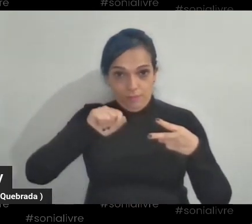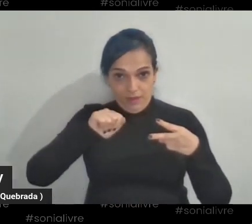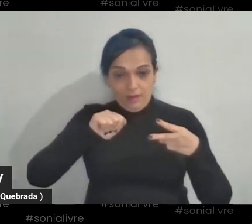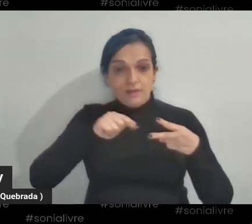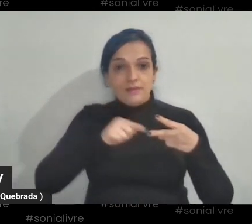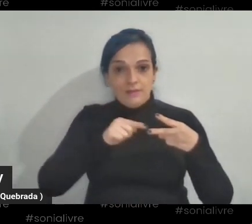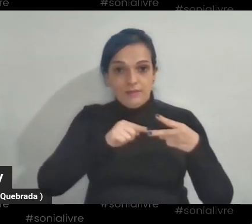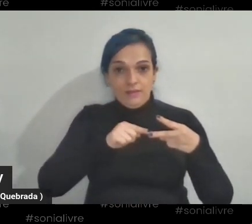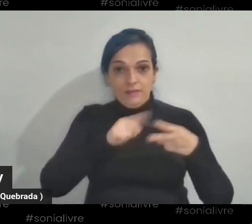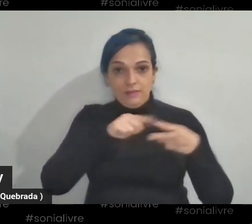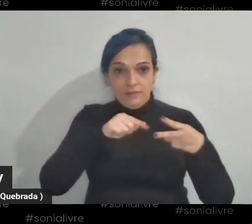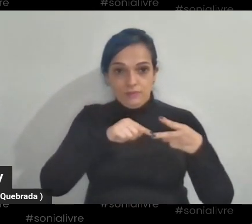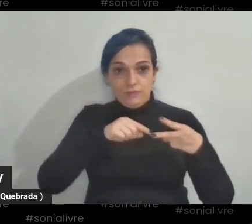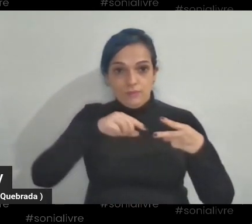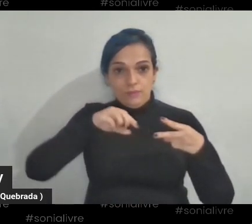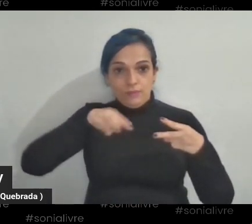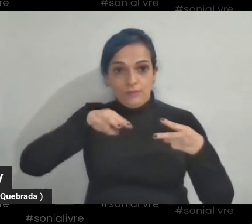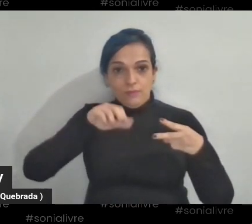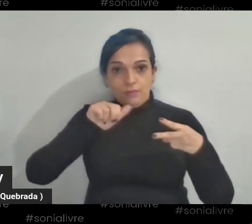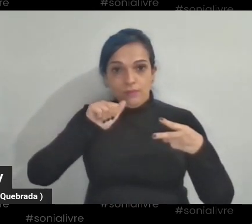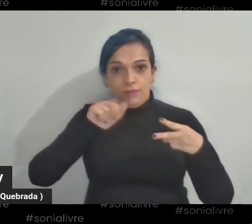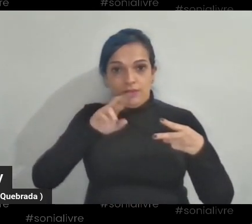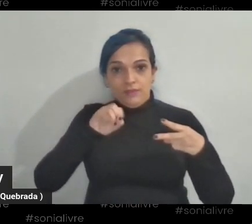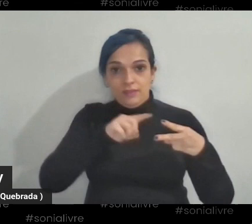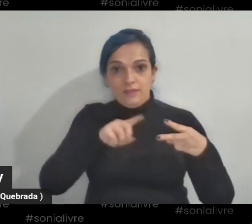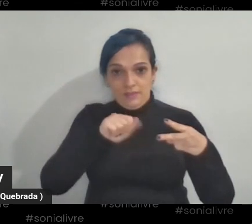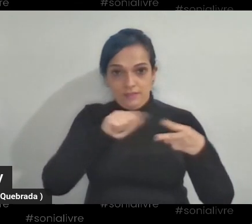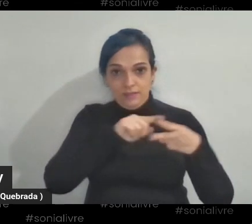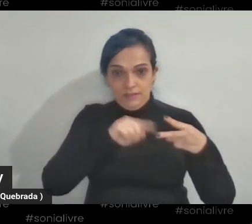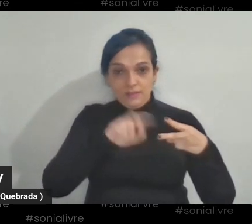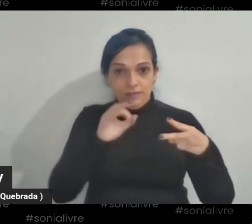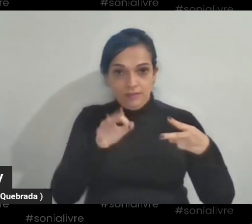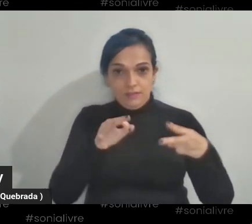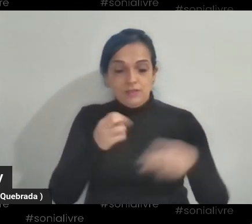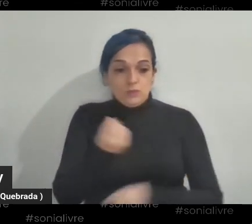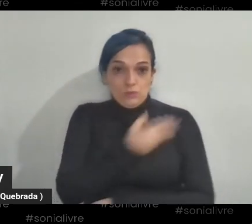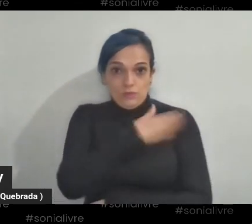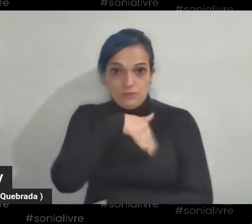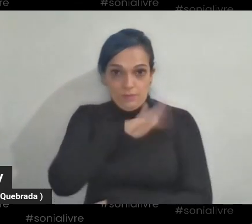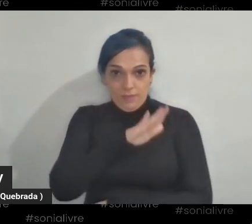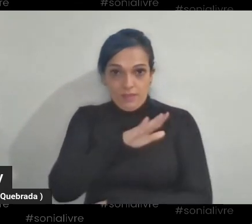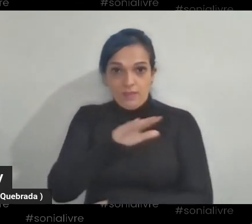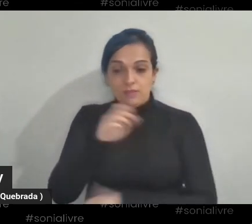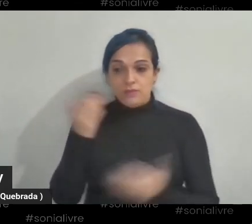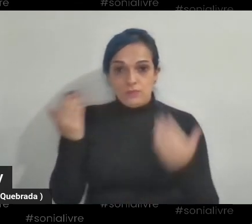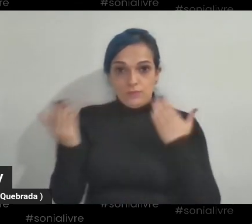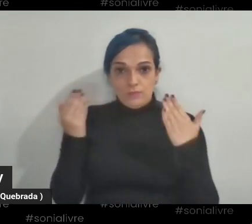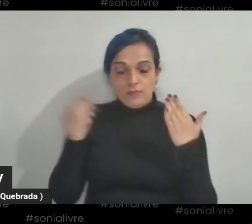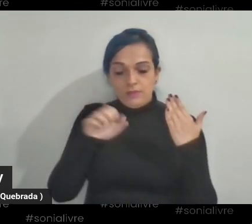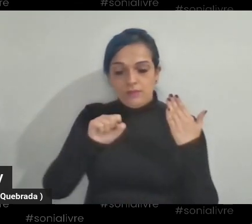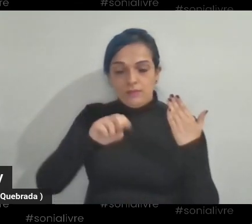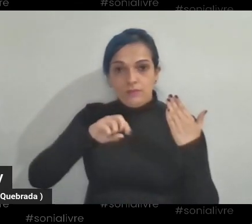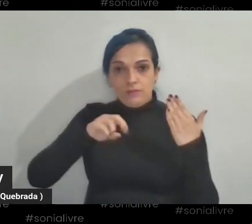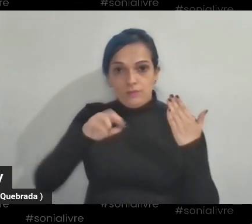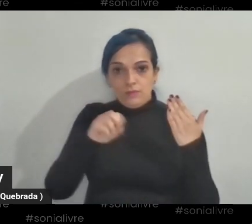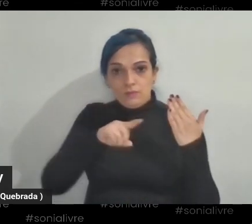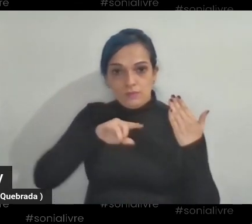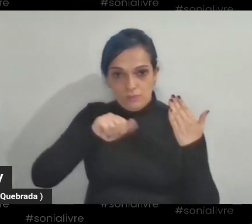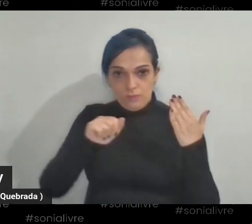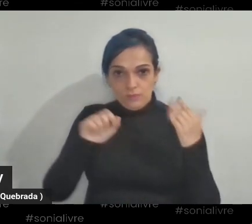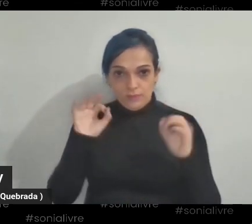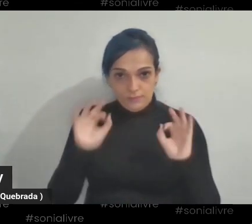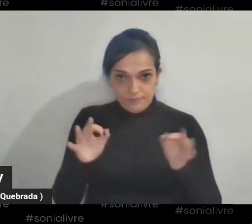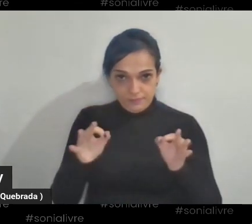Sônia. E eu queria saber, como é que foi pra você, Marisa, a sua educação,